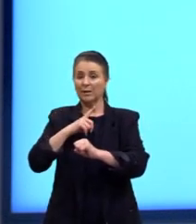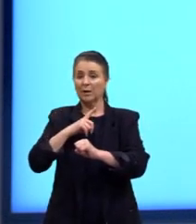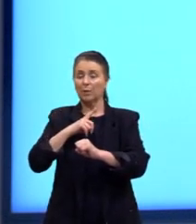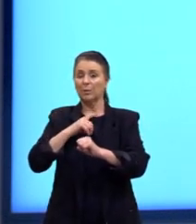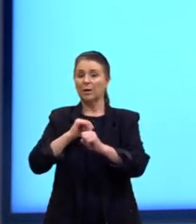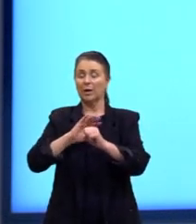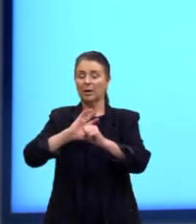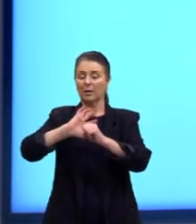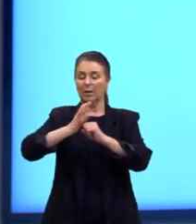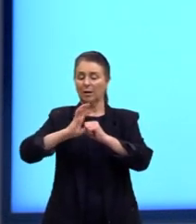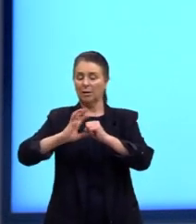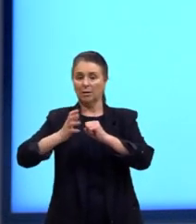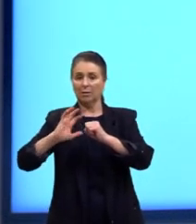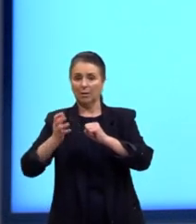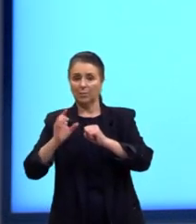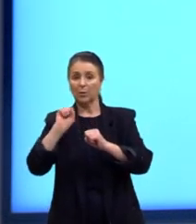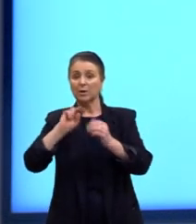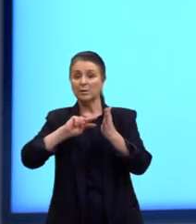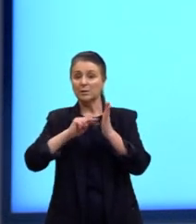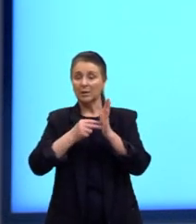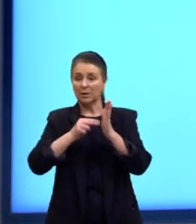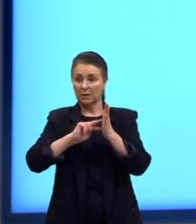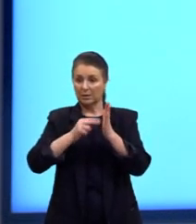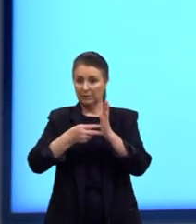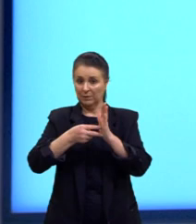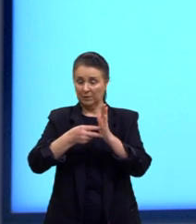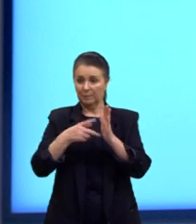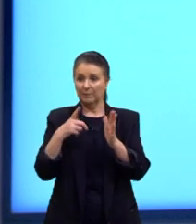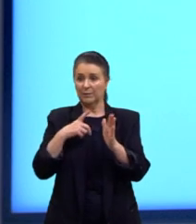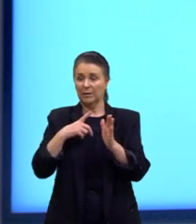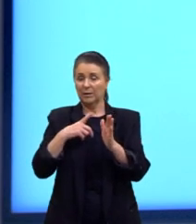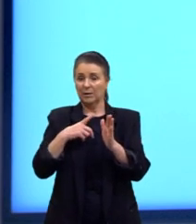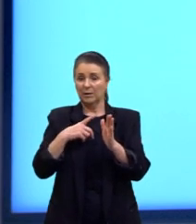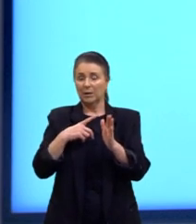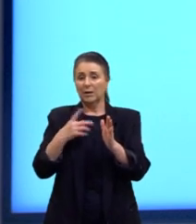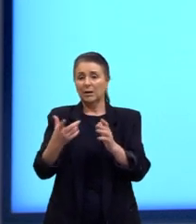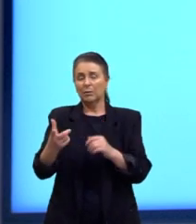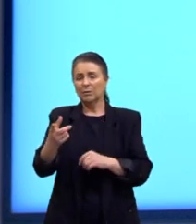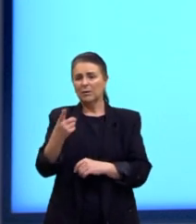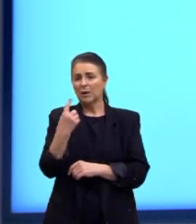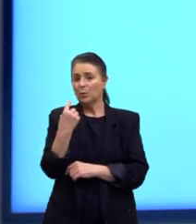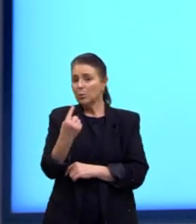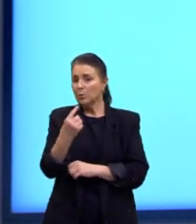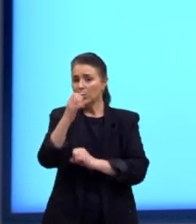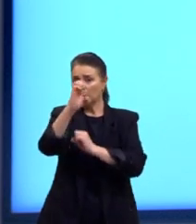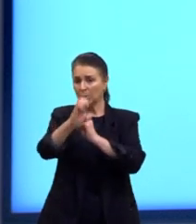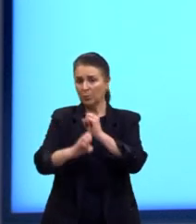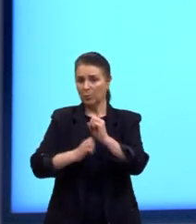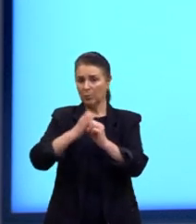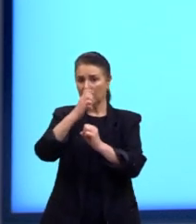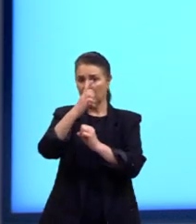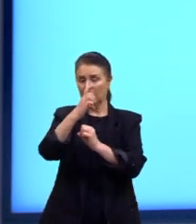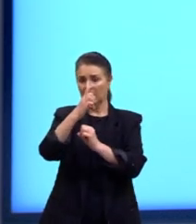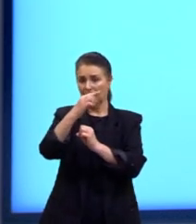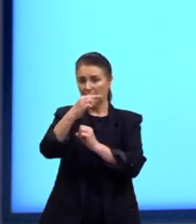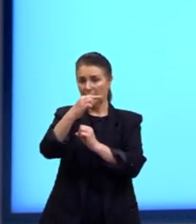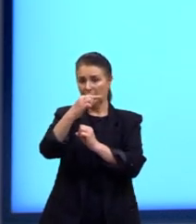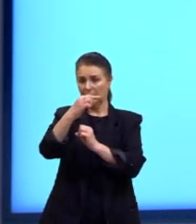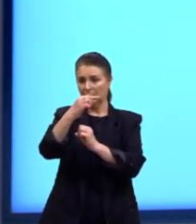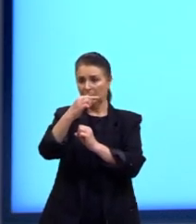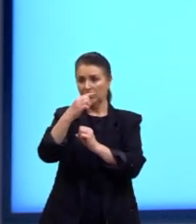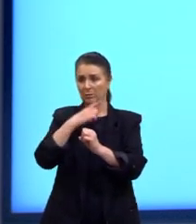orbital. O que que quer dizer isso aqui, tá? Isso quer dizer, né? Como ele só tem um elétron, então, ele só tem um spin,